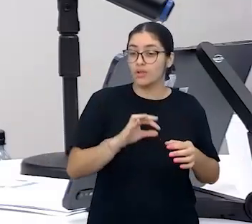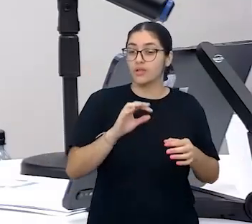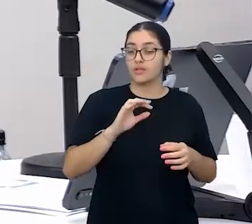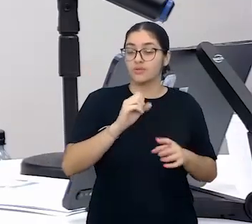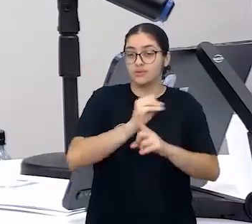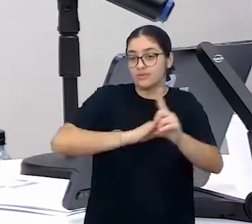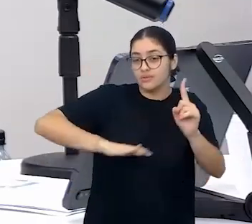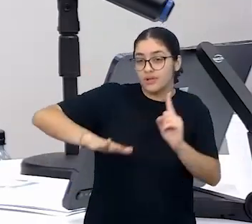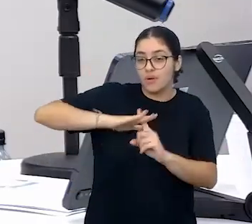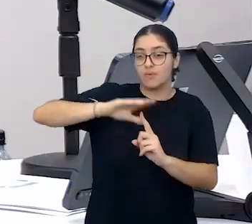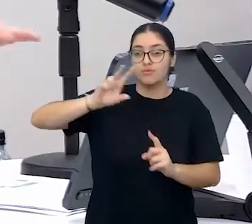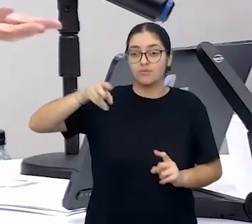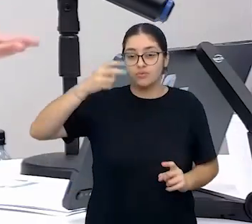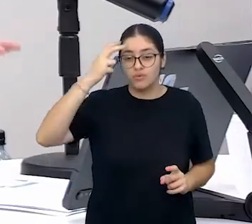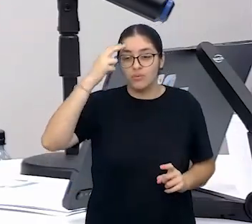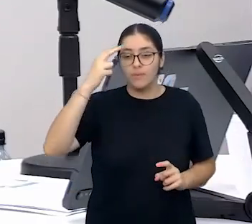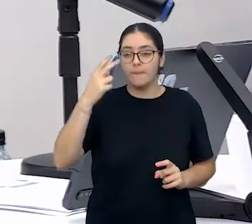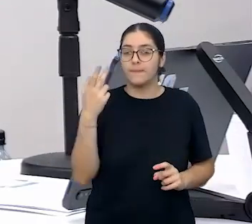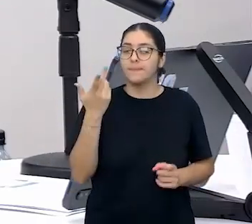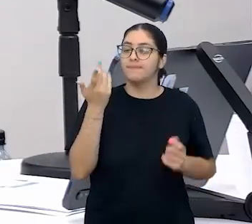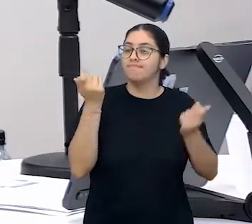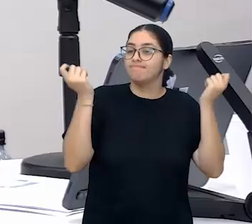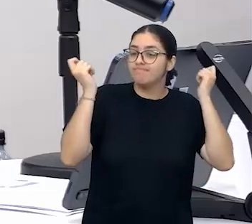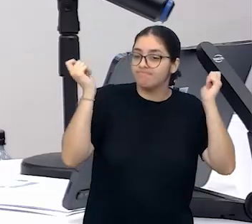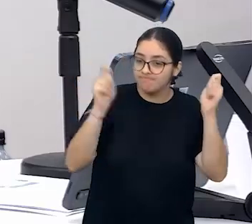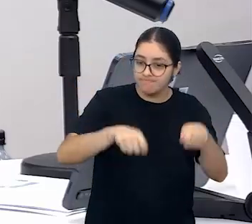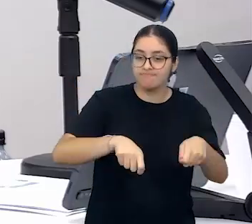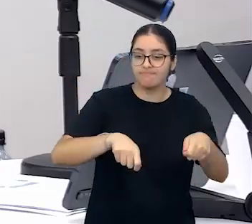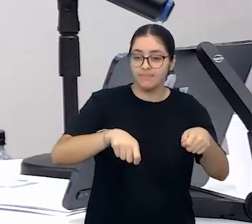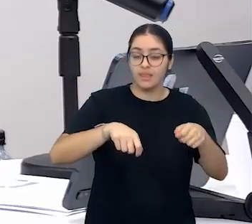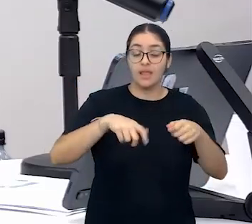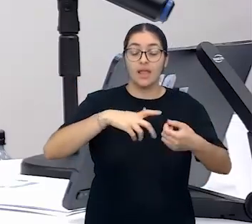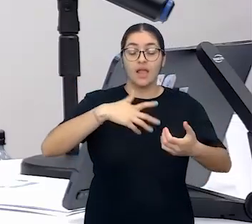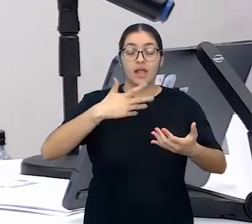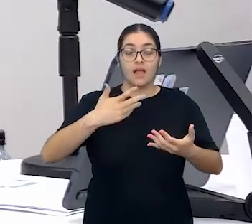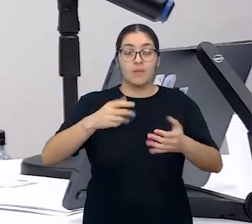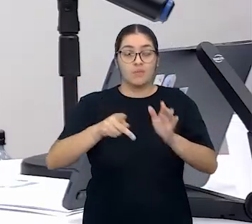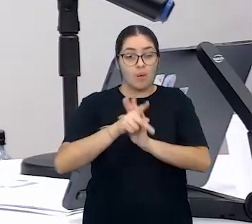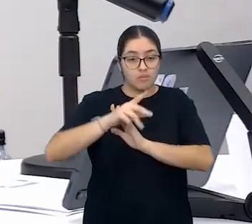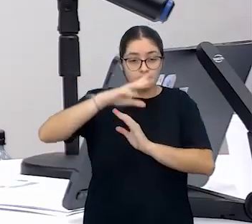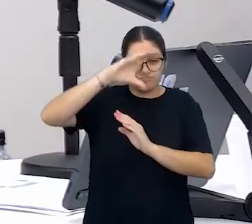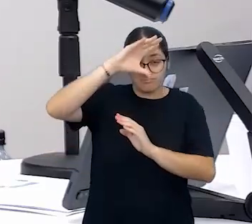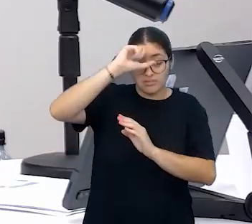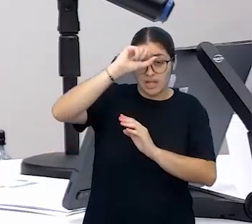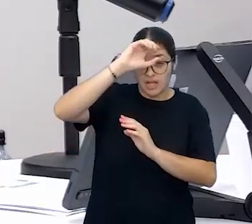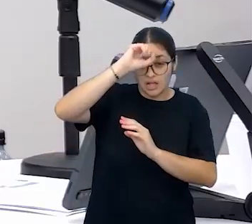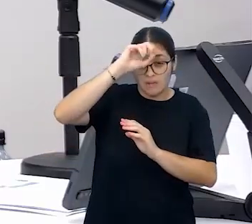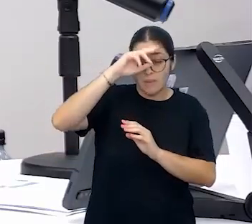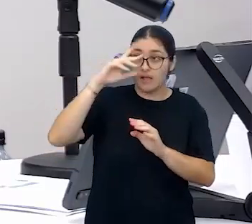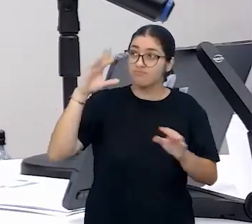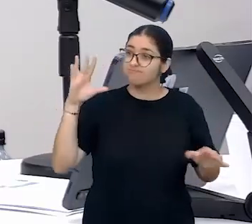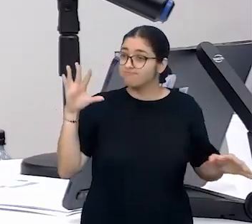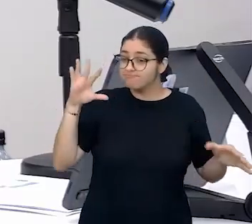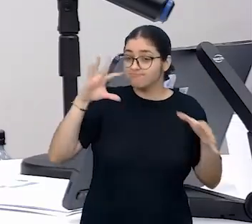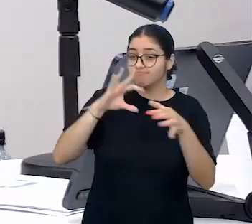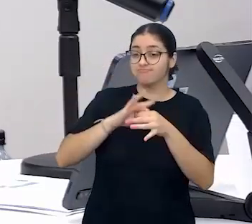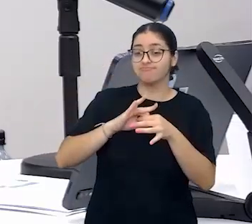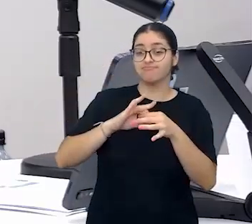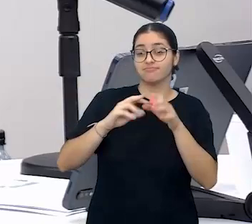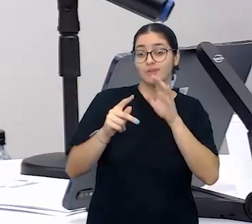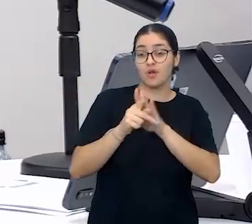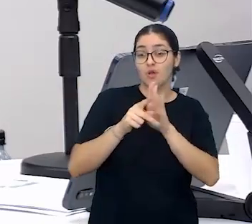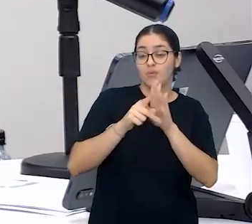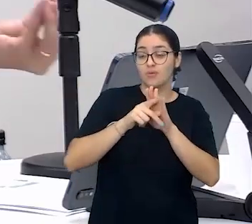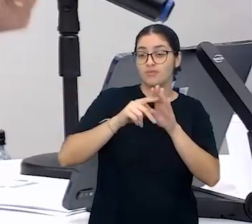culturais, fazem da ação de alfabetização conectada com práticas